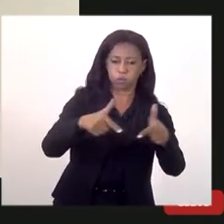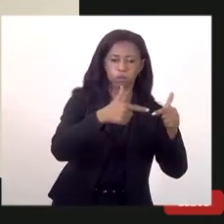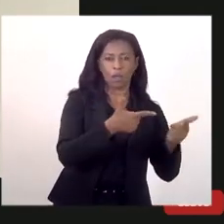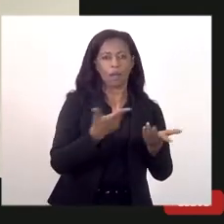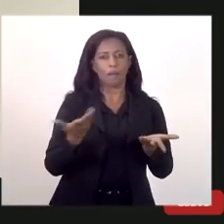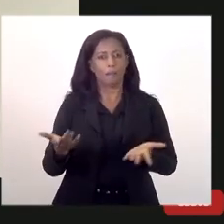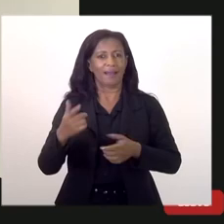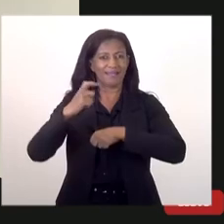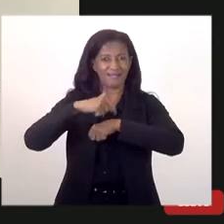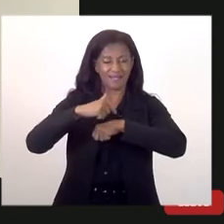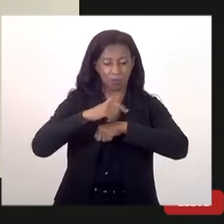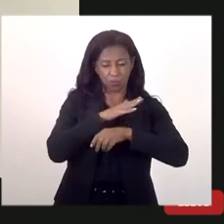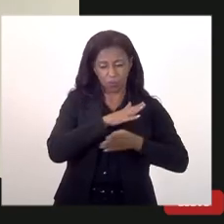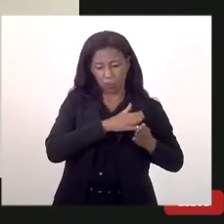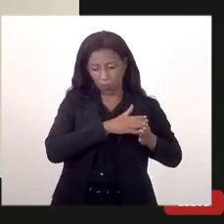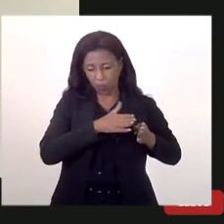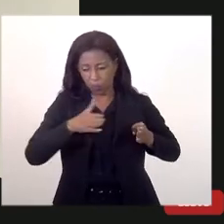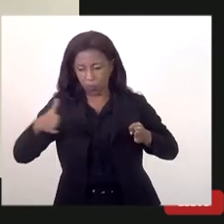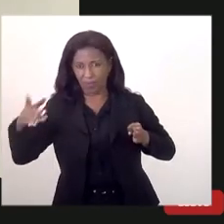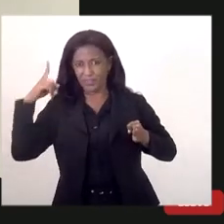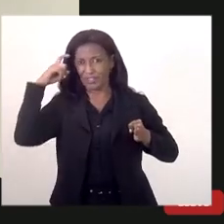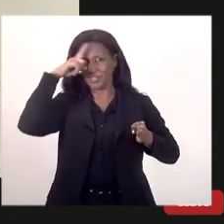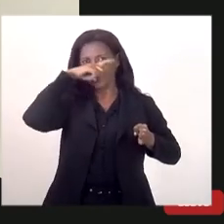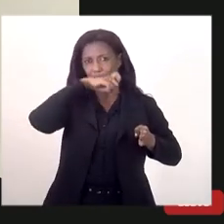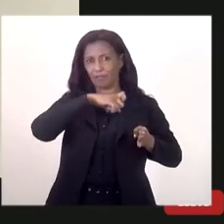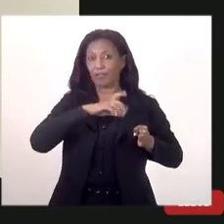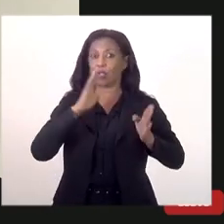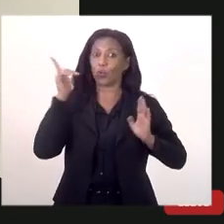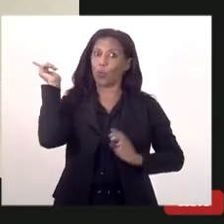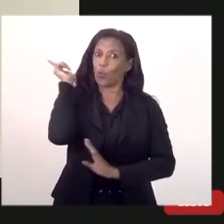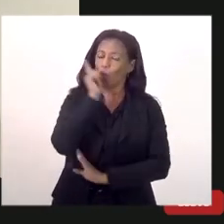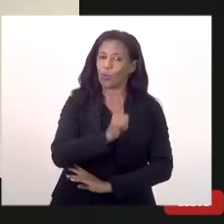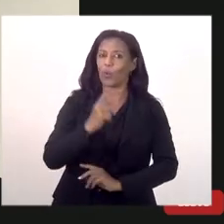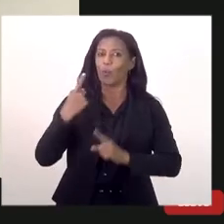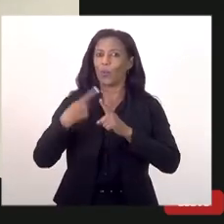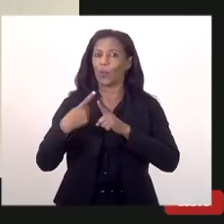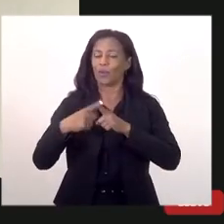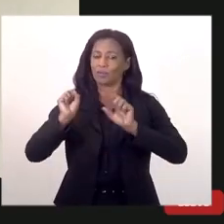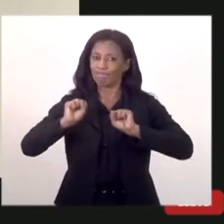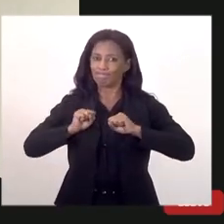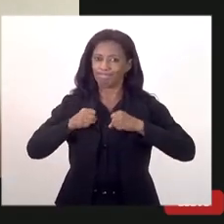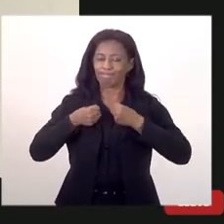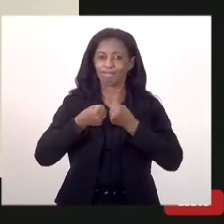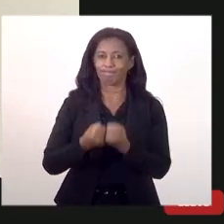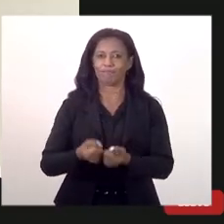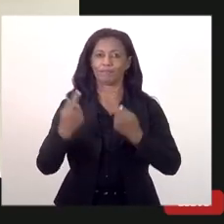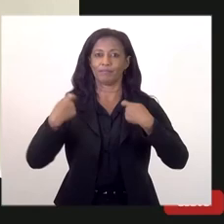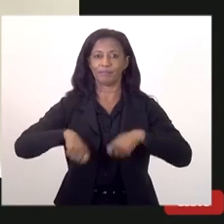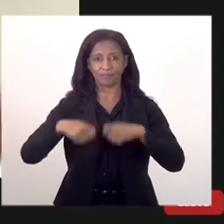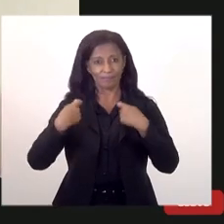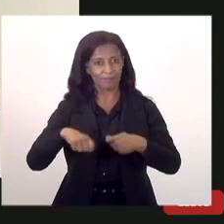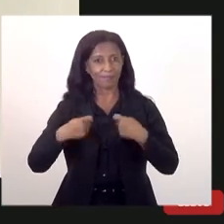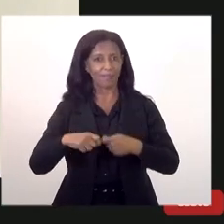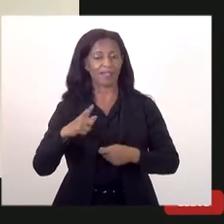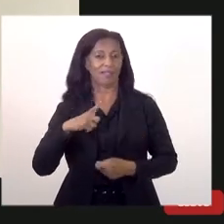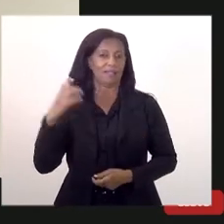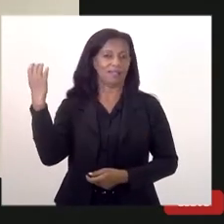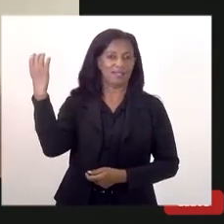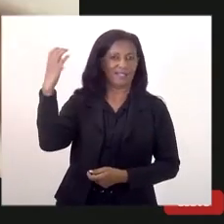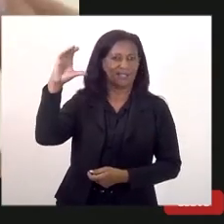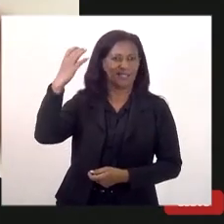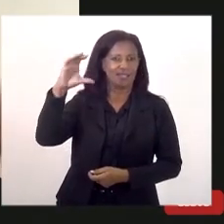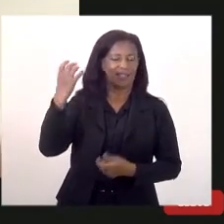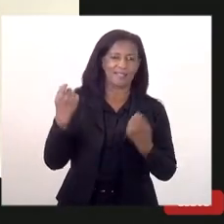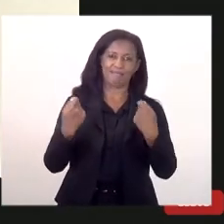passar esse momento tão difícil de pandemia mas a gente só conseguiu passar exatamente porque a gente reforça né a necessidade da ciência